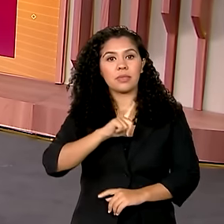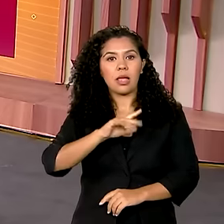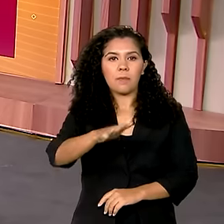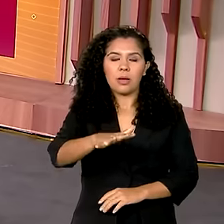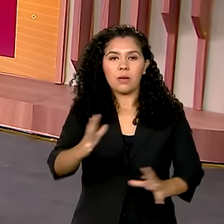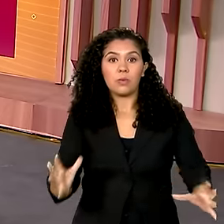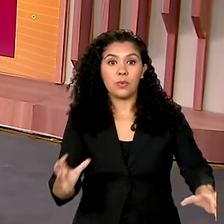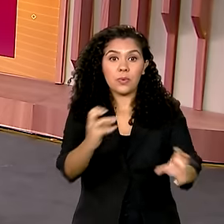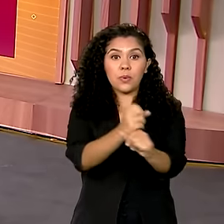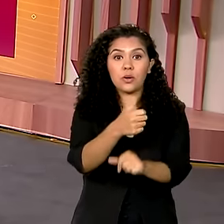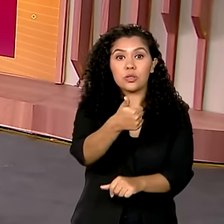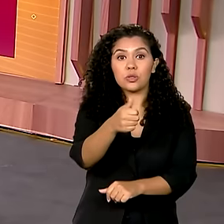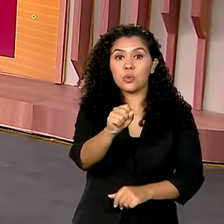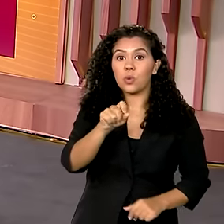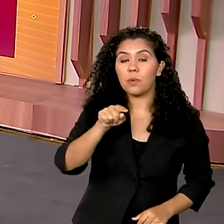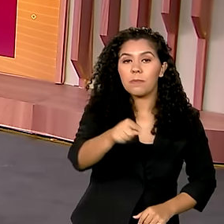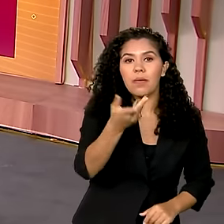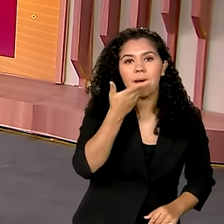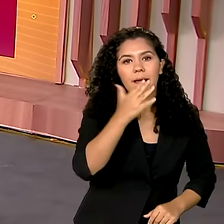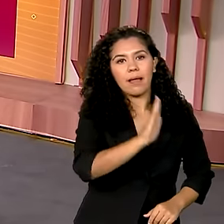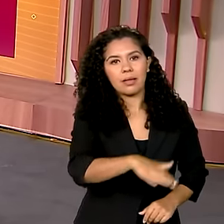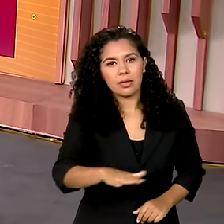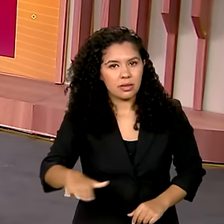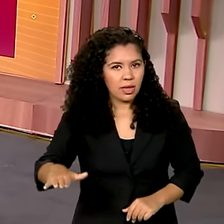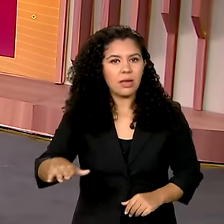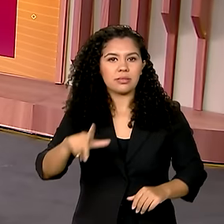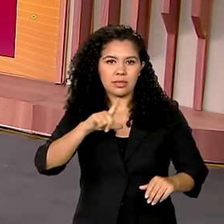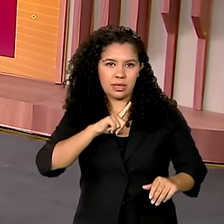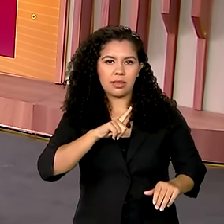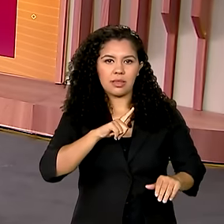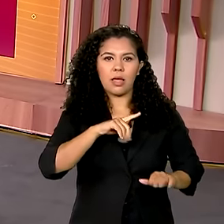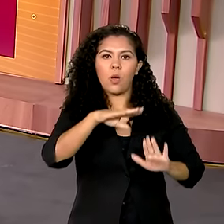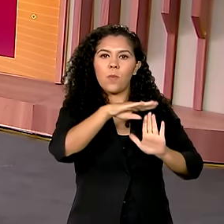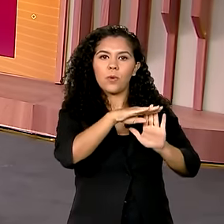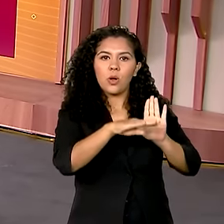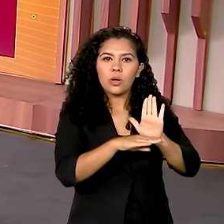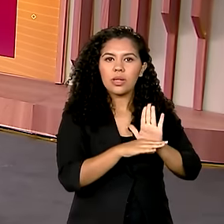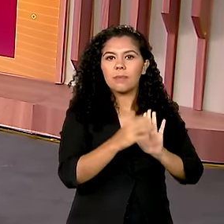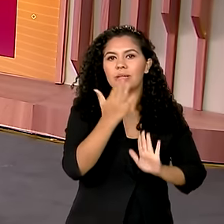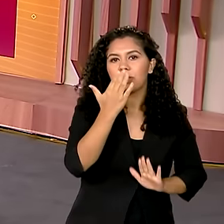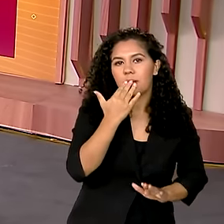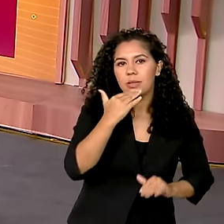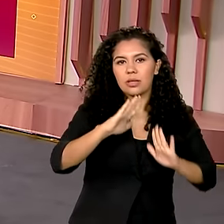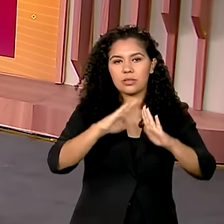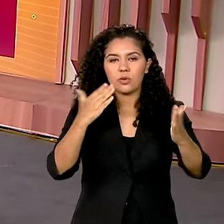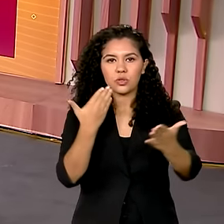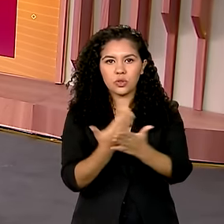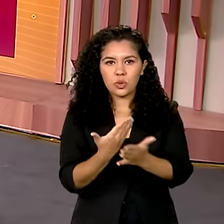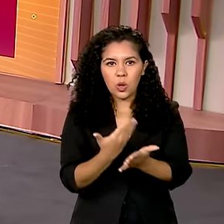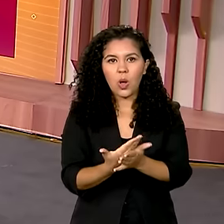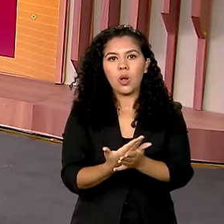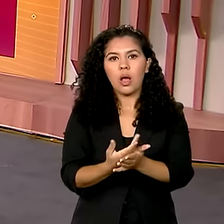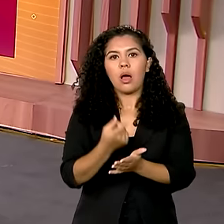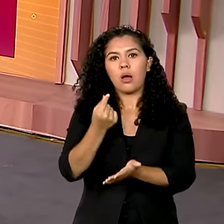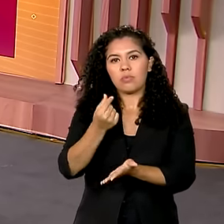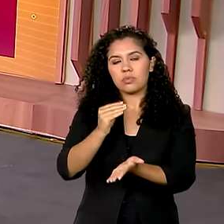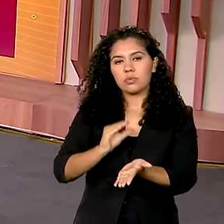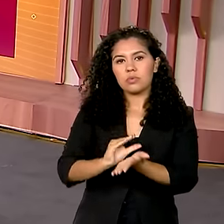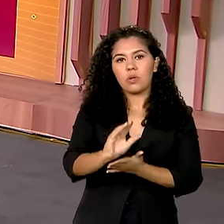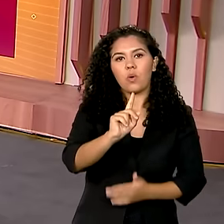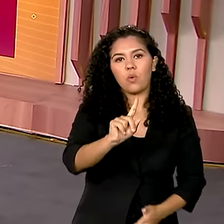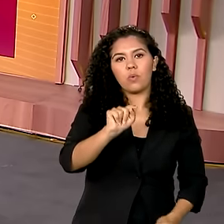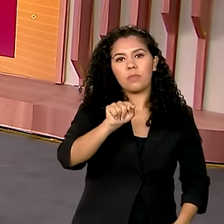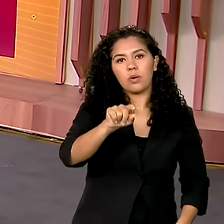18 mil crianças atendidas pelo Programa Nacional de Alimentação Escolar, que repassou 1 milhão e